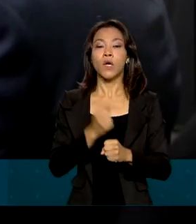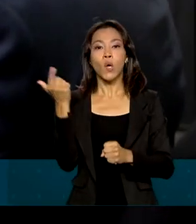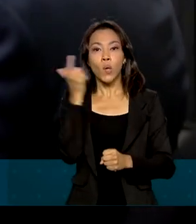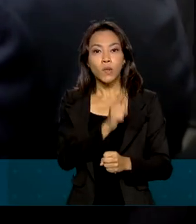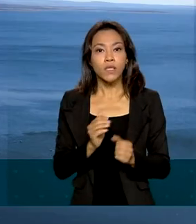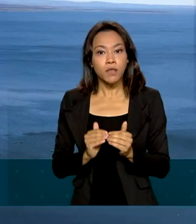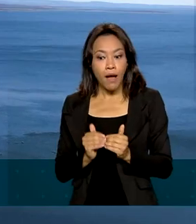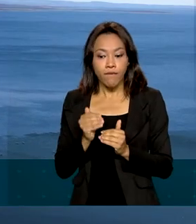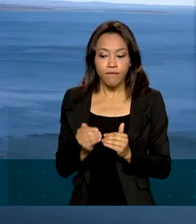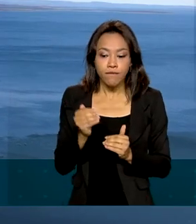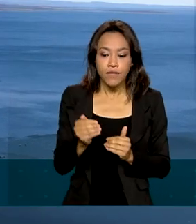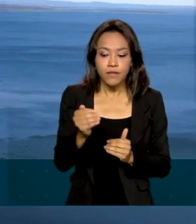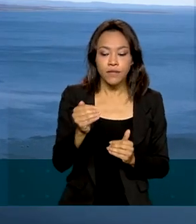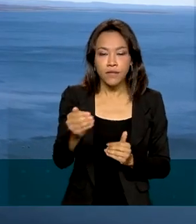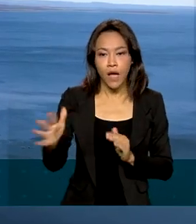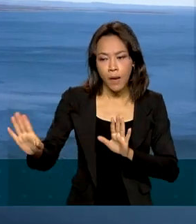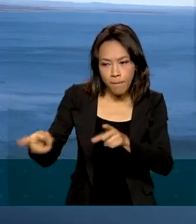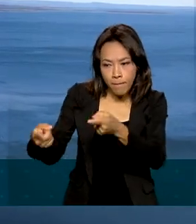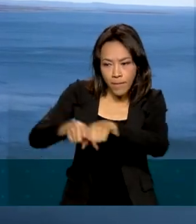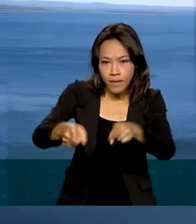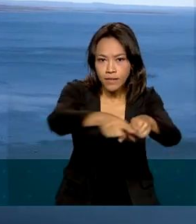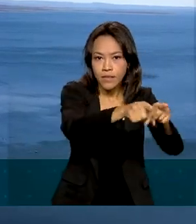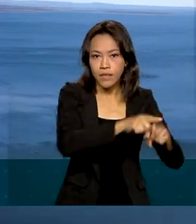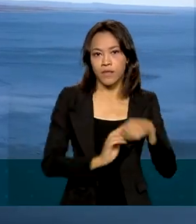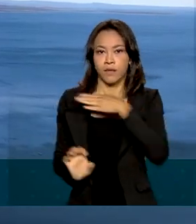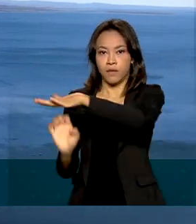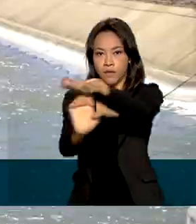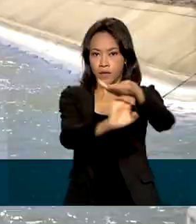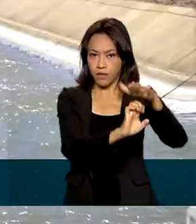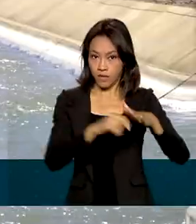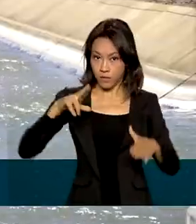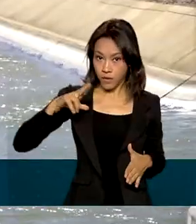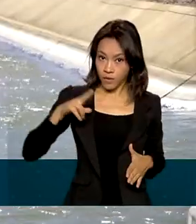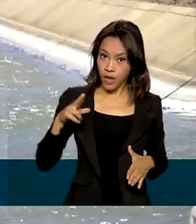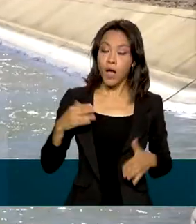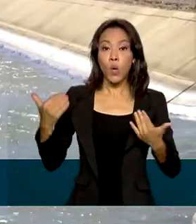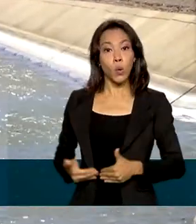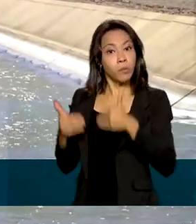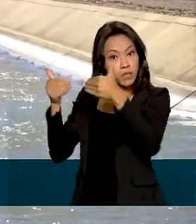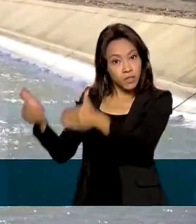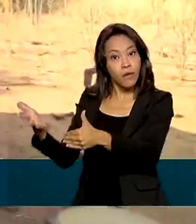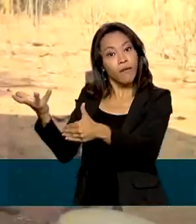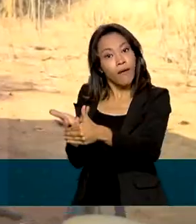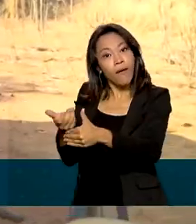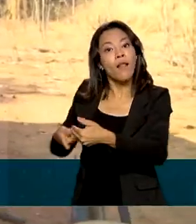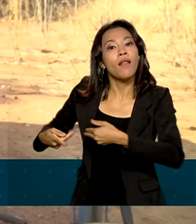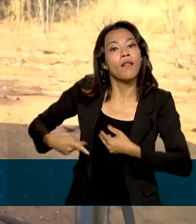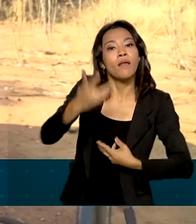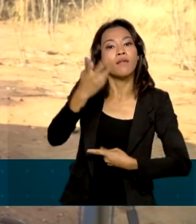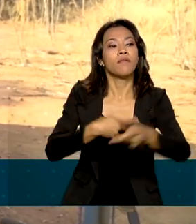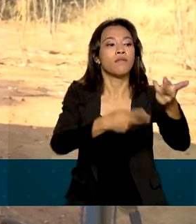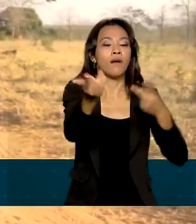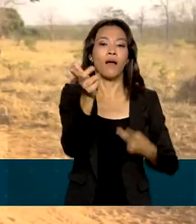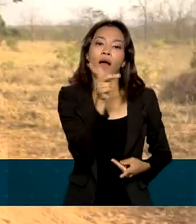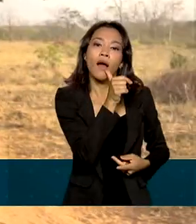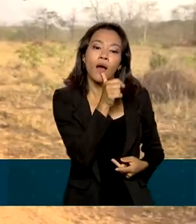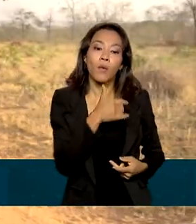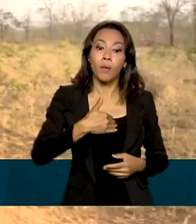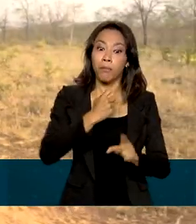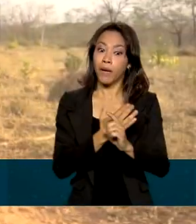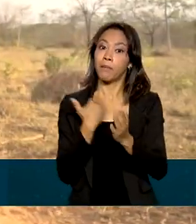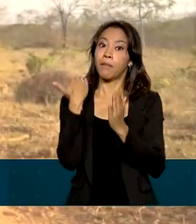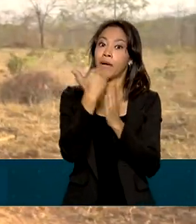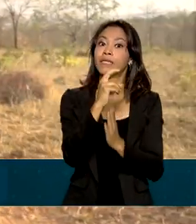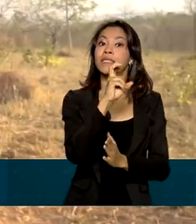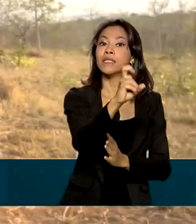setor privado, o Ministério do Desenvolvimento Regional quer levar água para mais 5 milhões